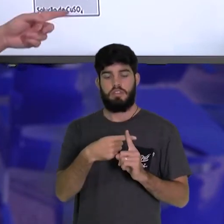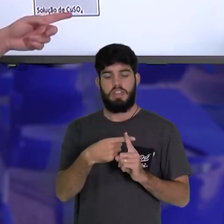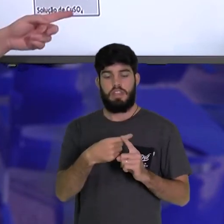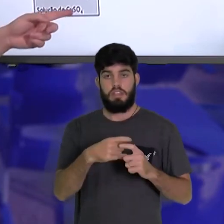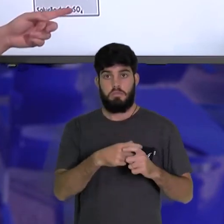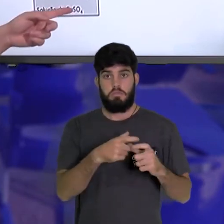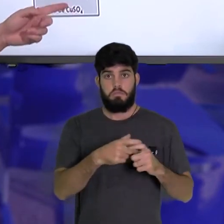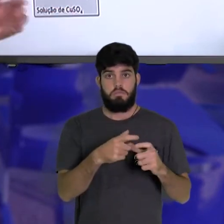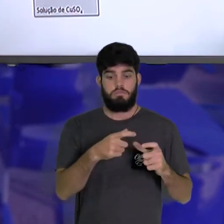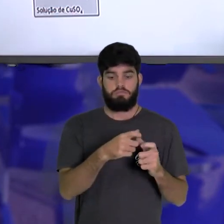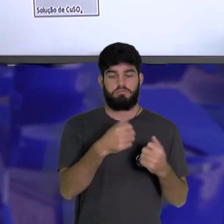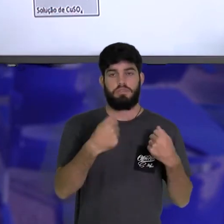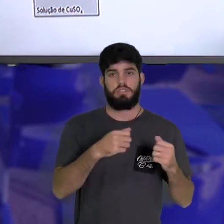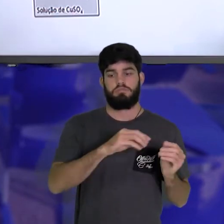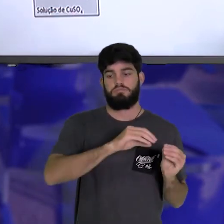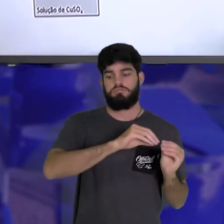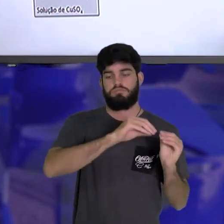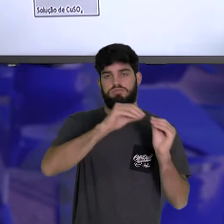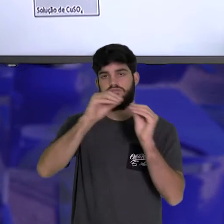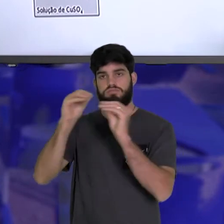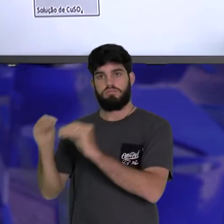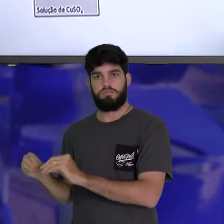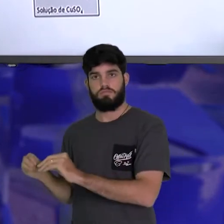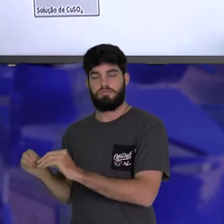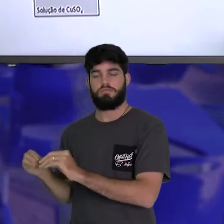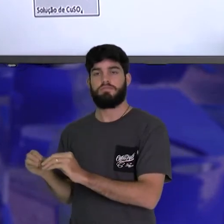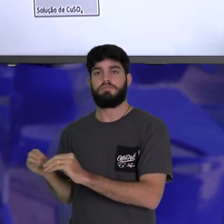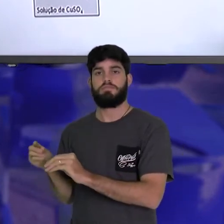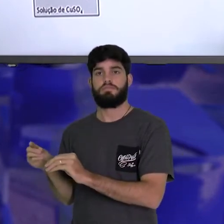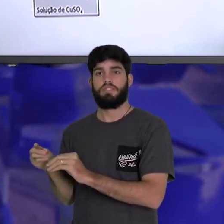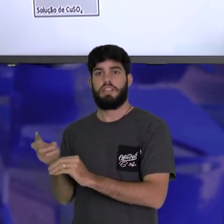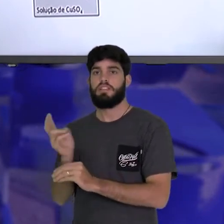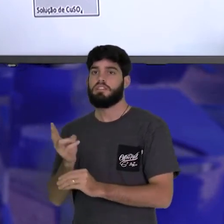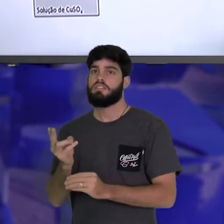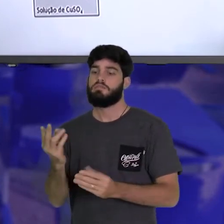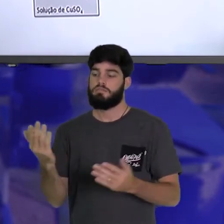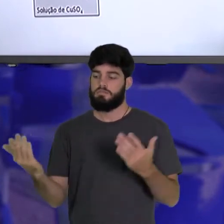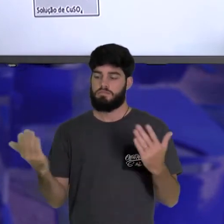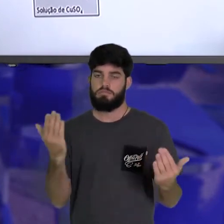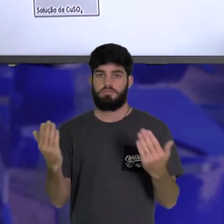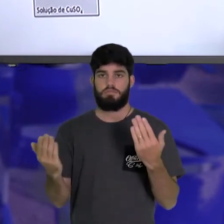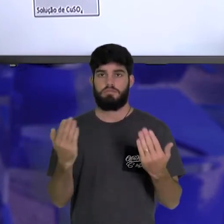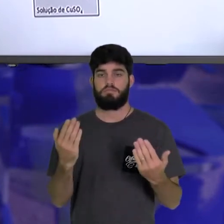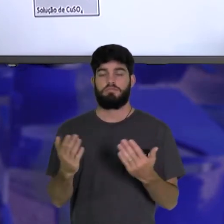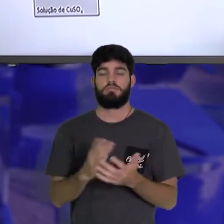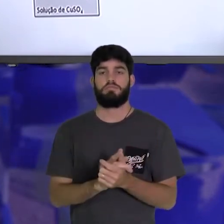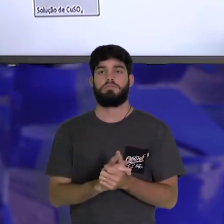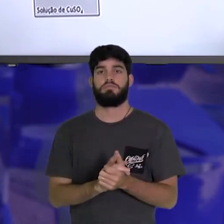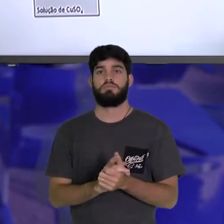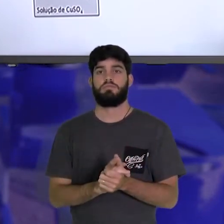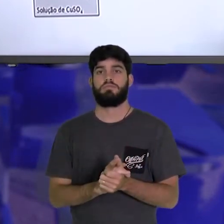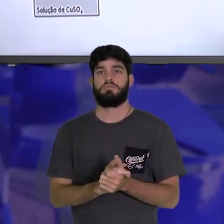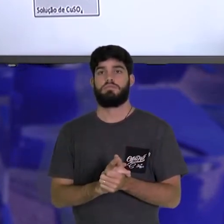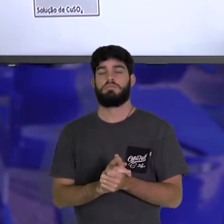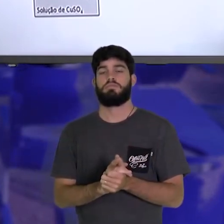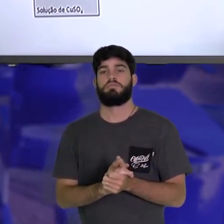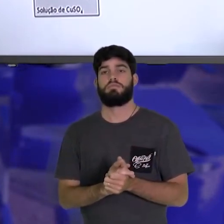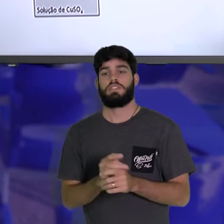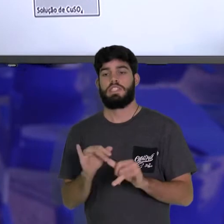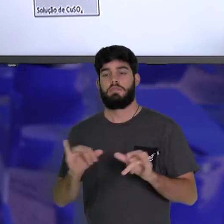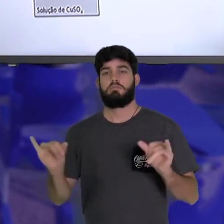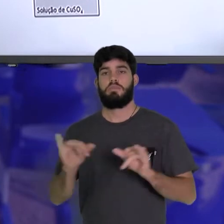passar lá, para o outro lado, para que o equilíbrio, seja sempre estabelecido, e essa pilha, ela tem uma